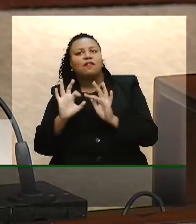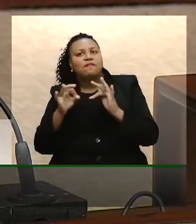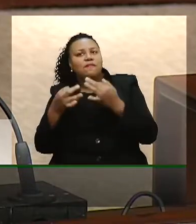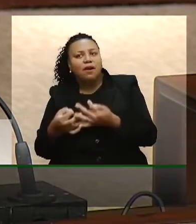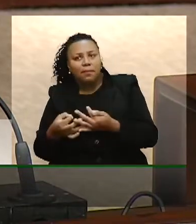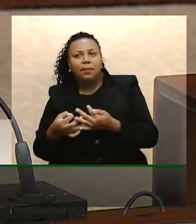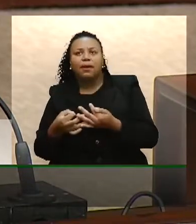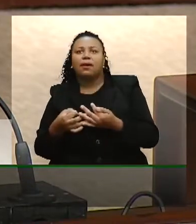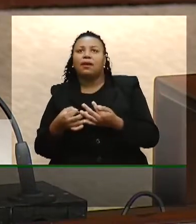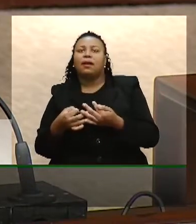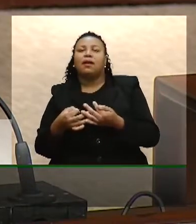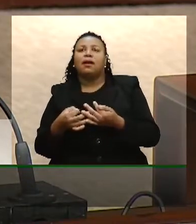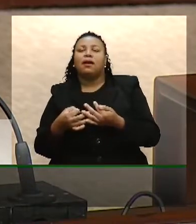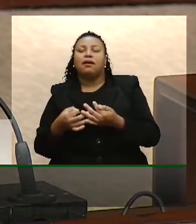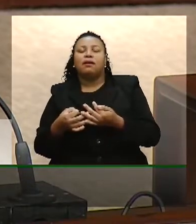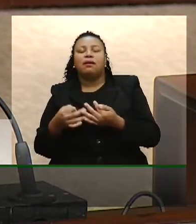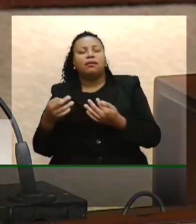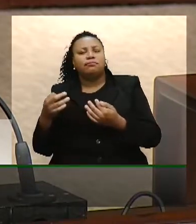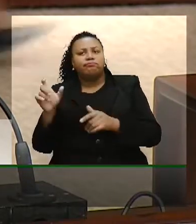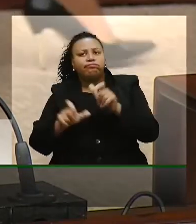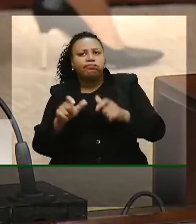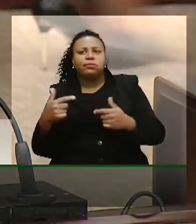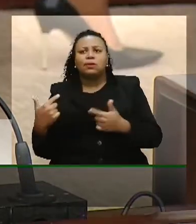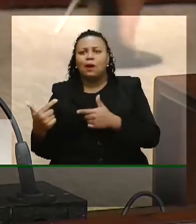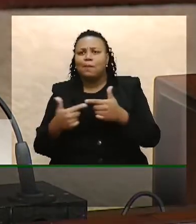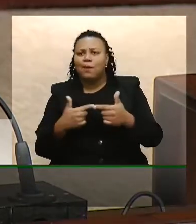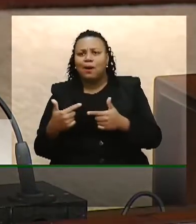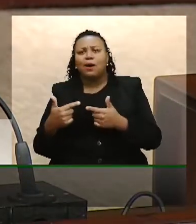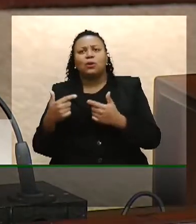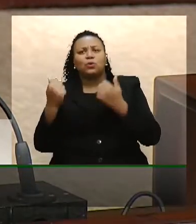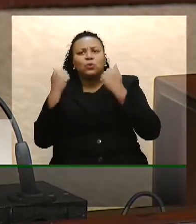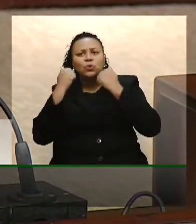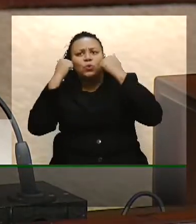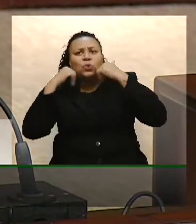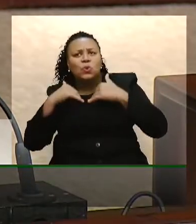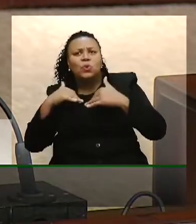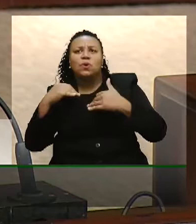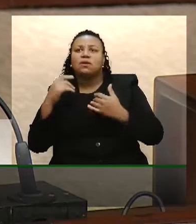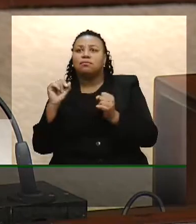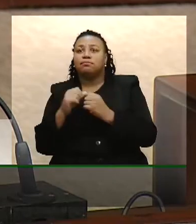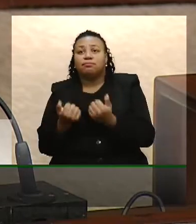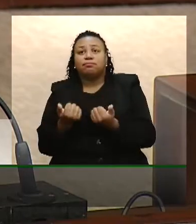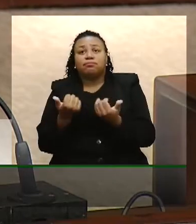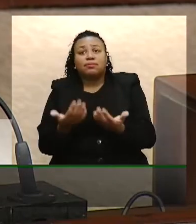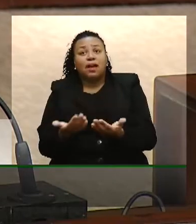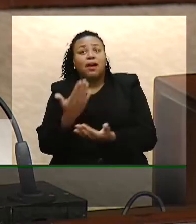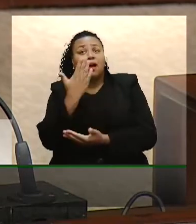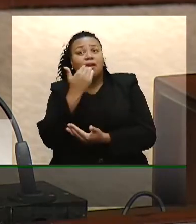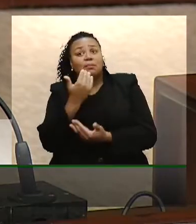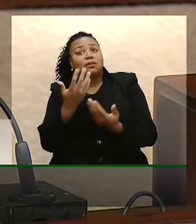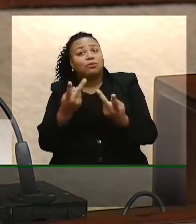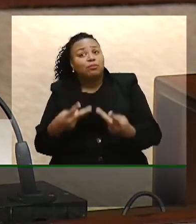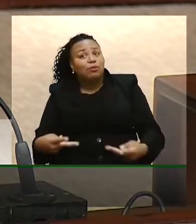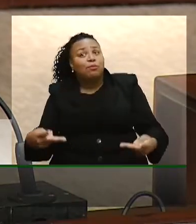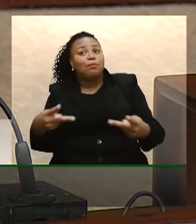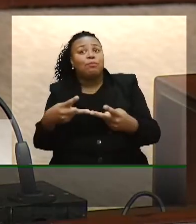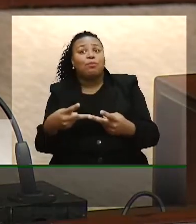que com seu trabalho, com seu suor, colocam alimento na mesa da população